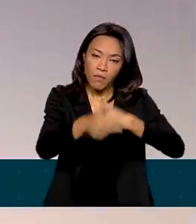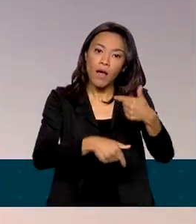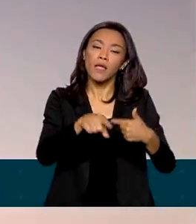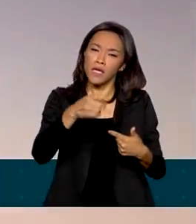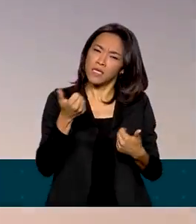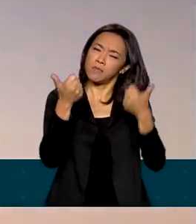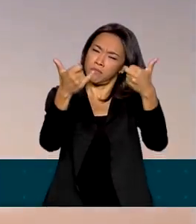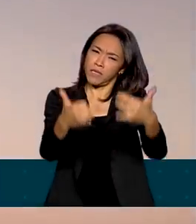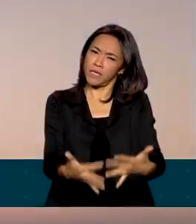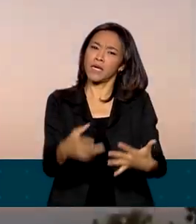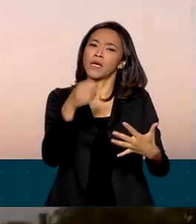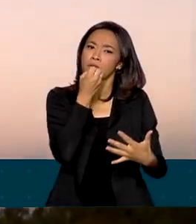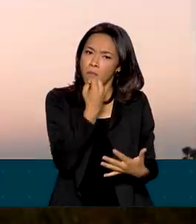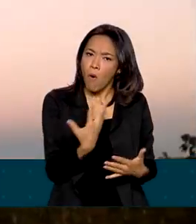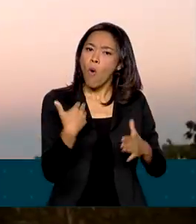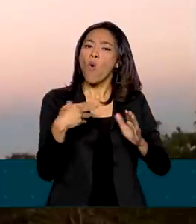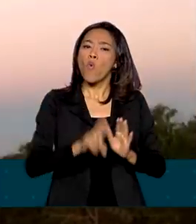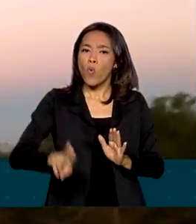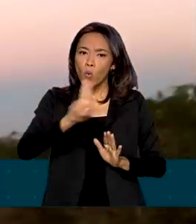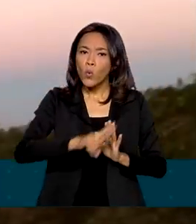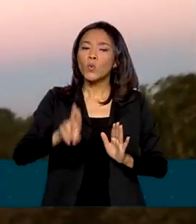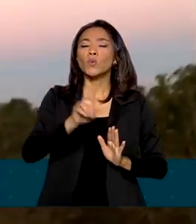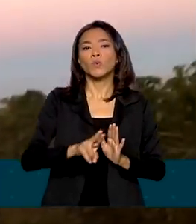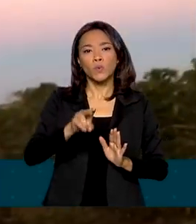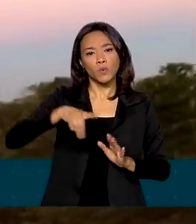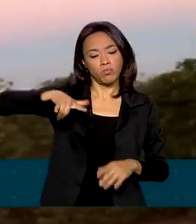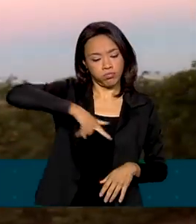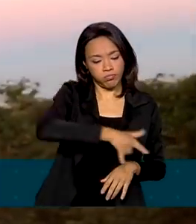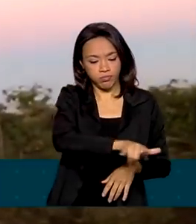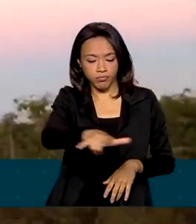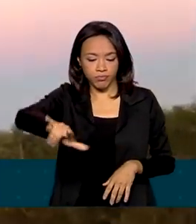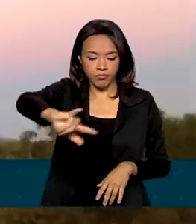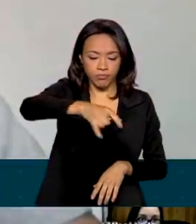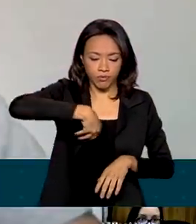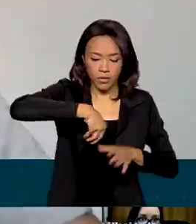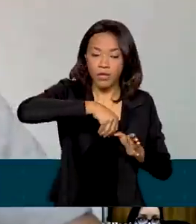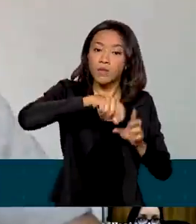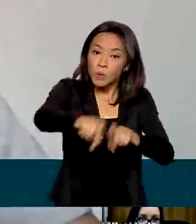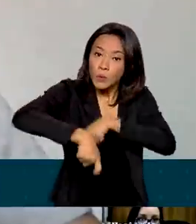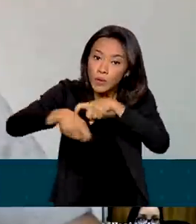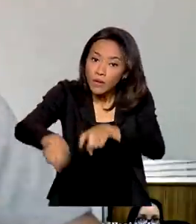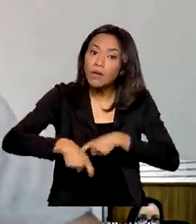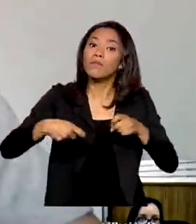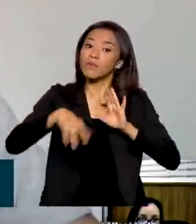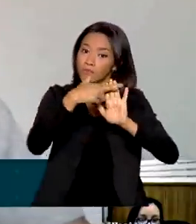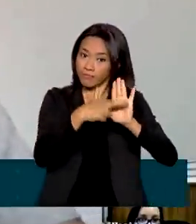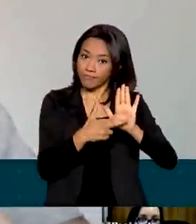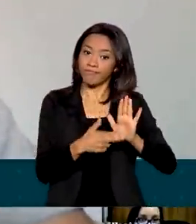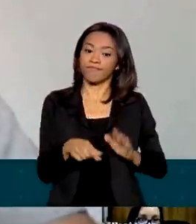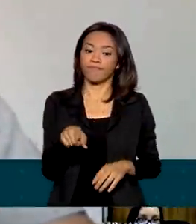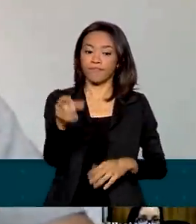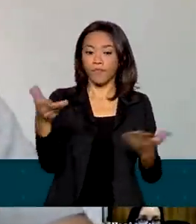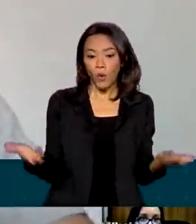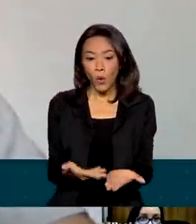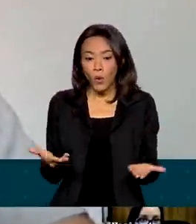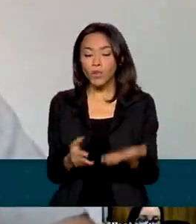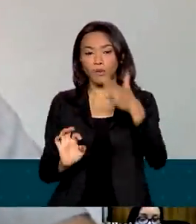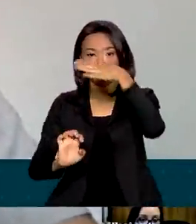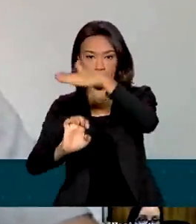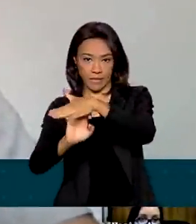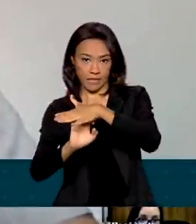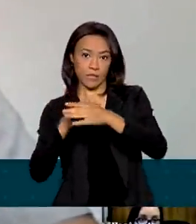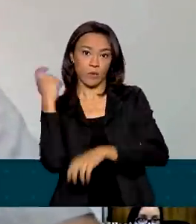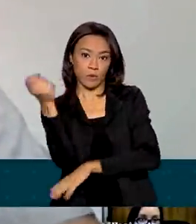vantagens da regulamentação do uso de drones em atividades agropecuárias. Hoje, uma empresa que presta serviço no Rio Grande do Sul